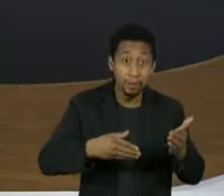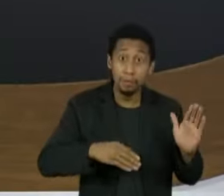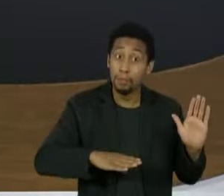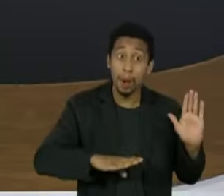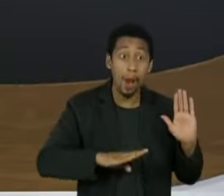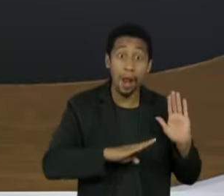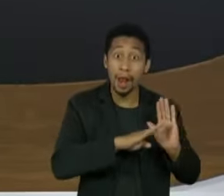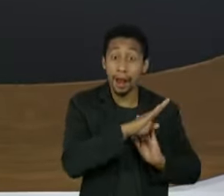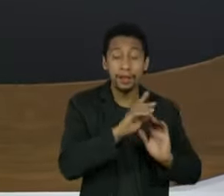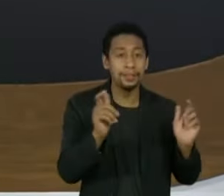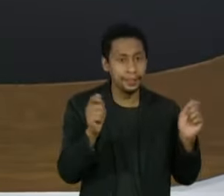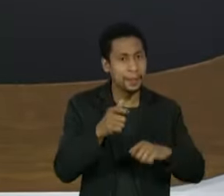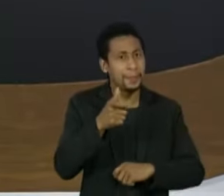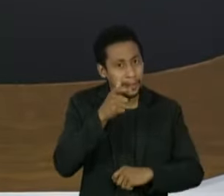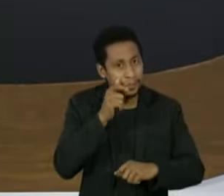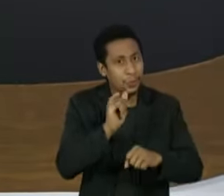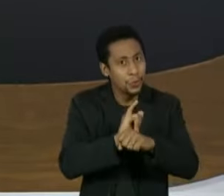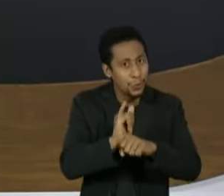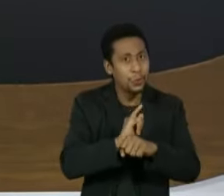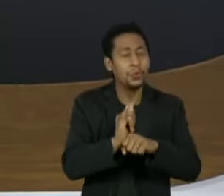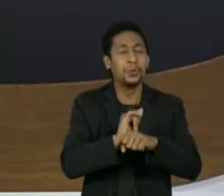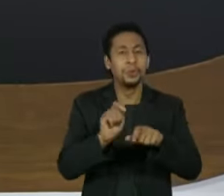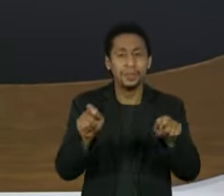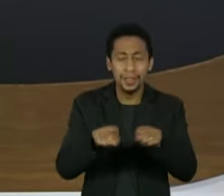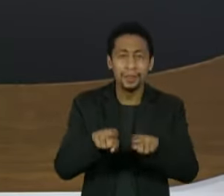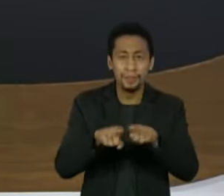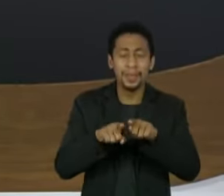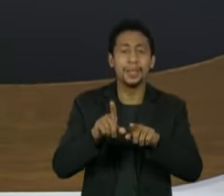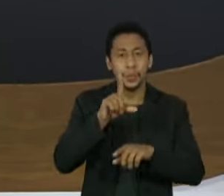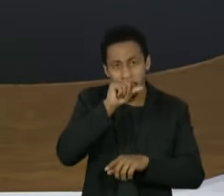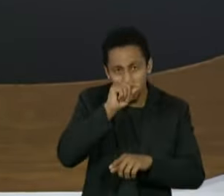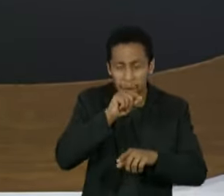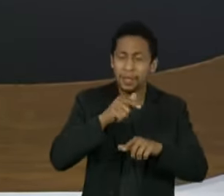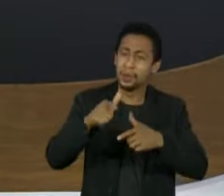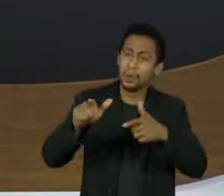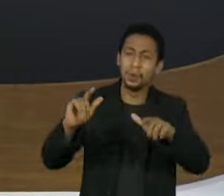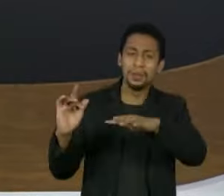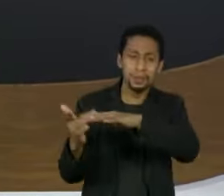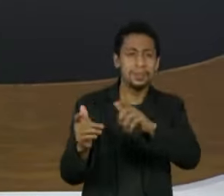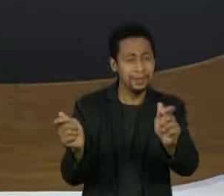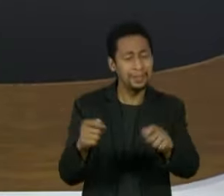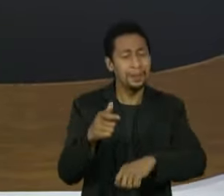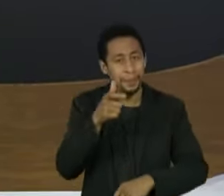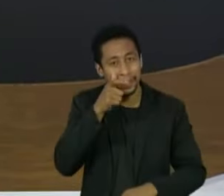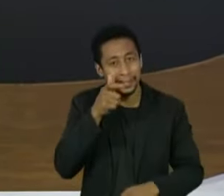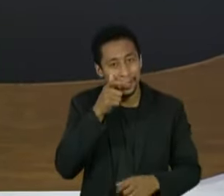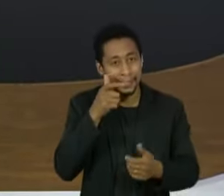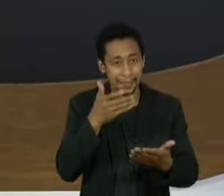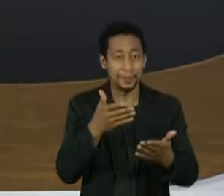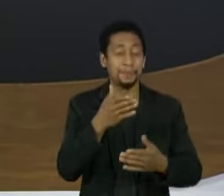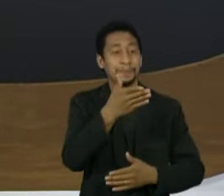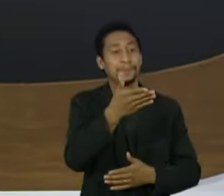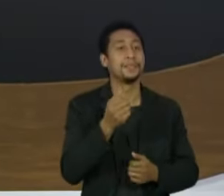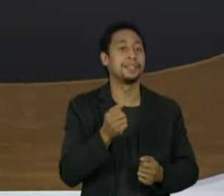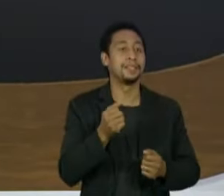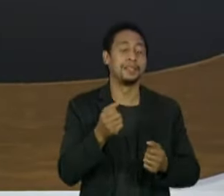YouTube, na TV em múltiplas telas. Senador Fabiano, o senhor mesmo ressaltou que não é membro nem